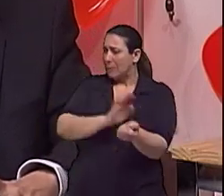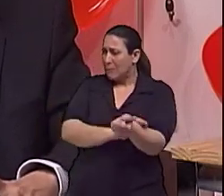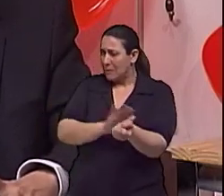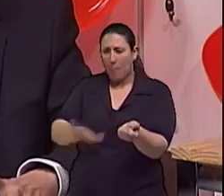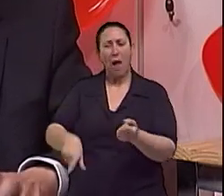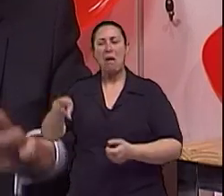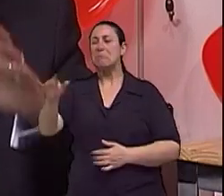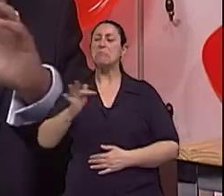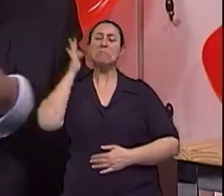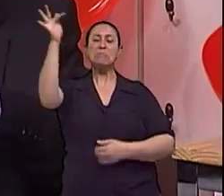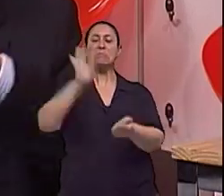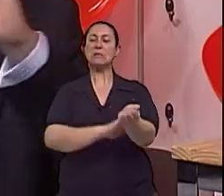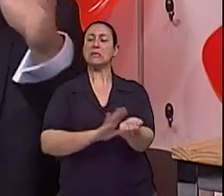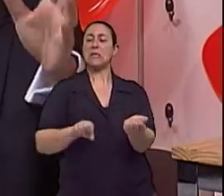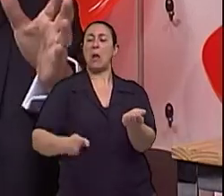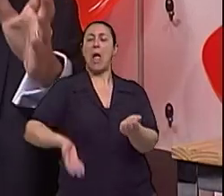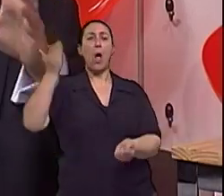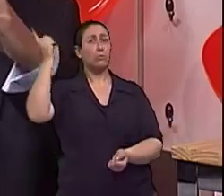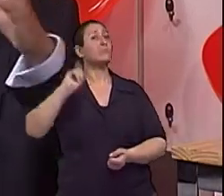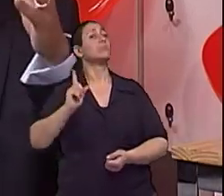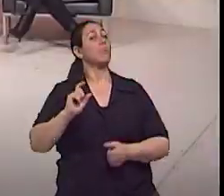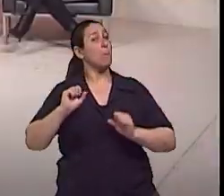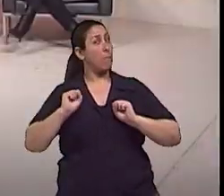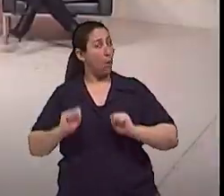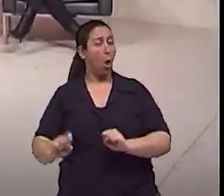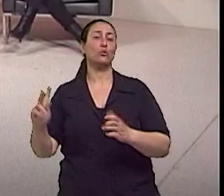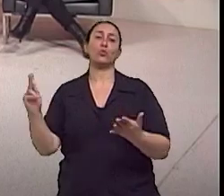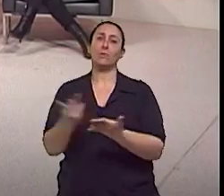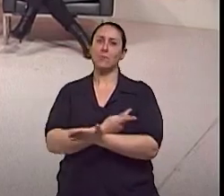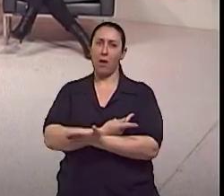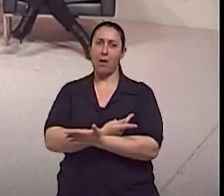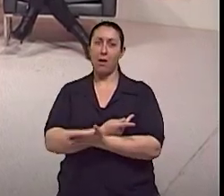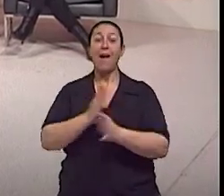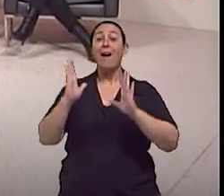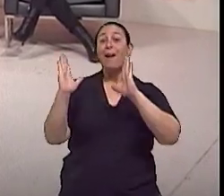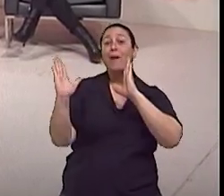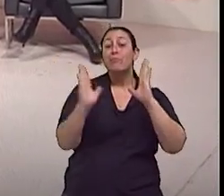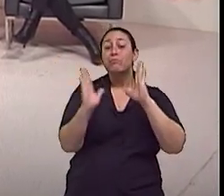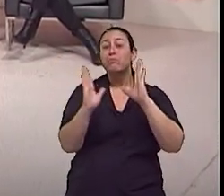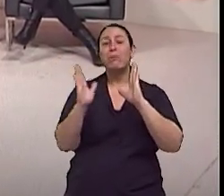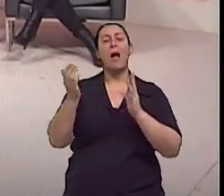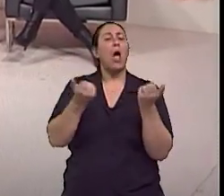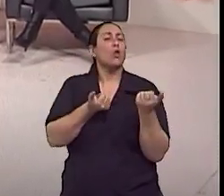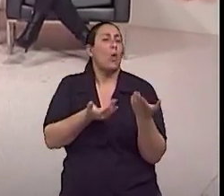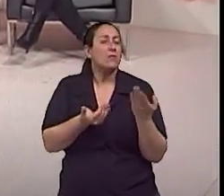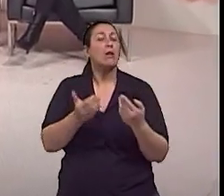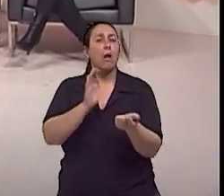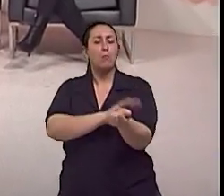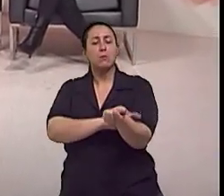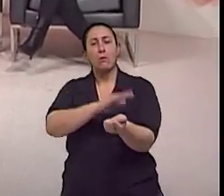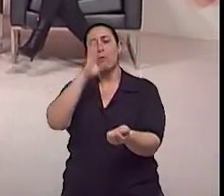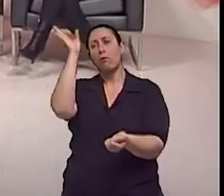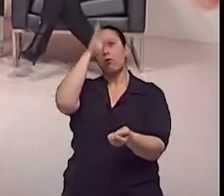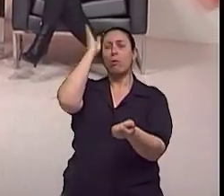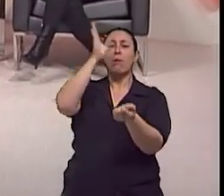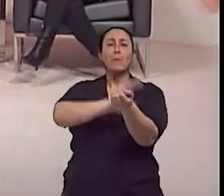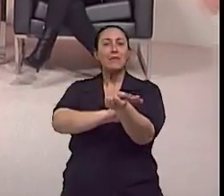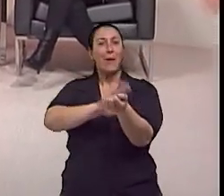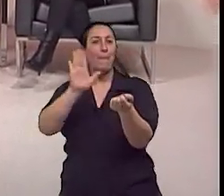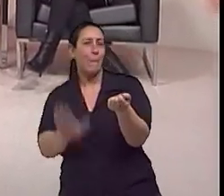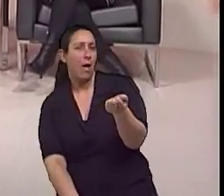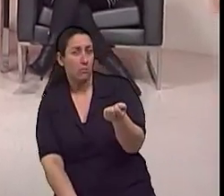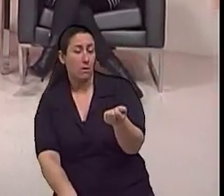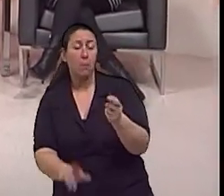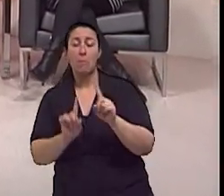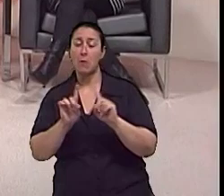hipertensão. Ah, ok. Ela pode vir a ter hipertensão com Naquele período da vida a pressão era baixa? Exatamente. Mas pode, ao